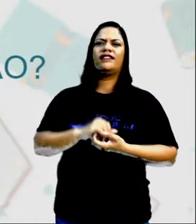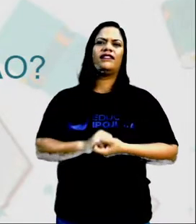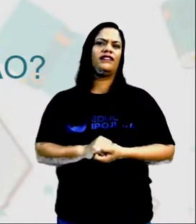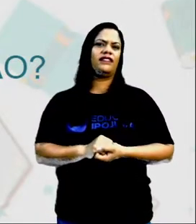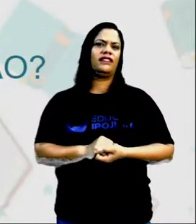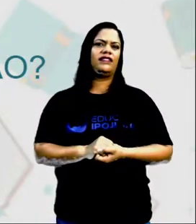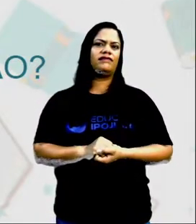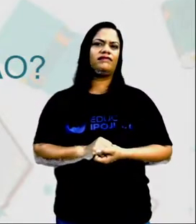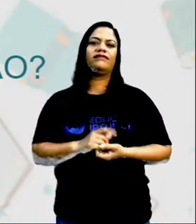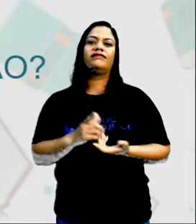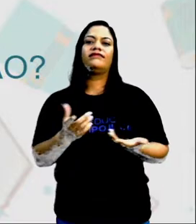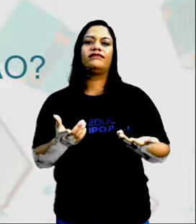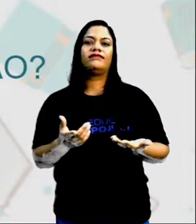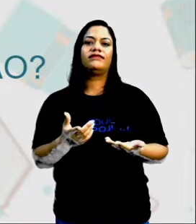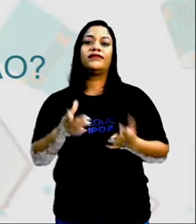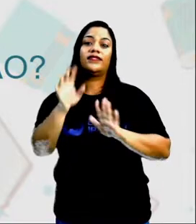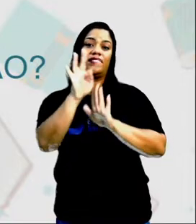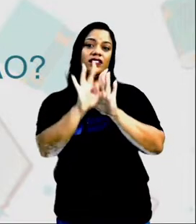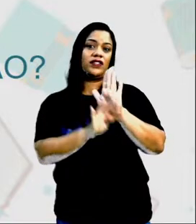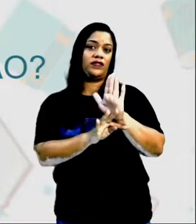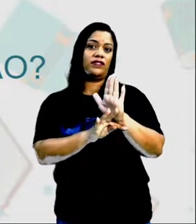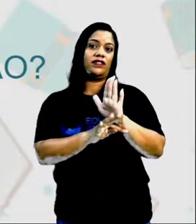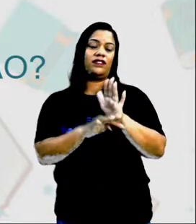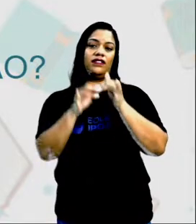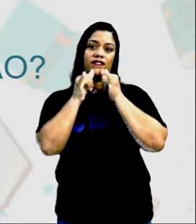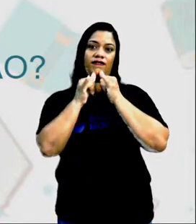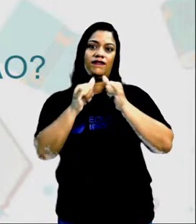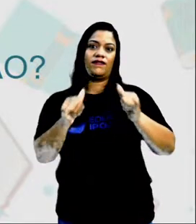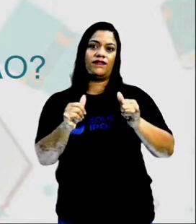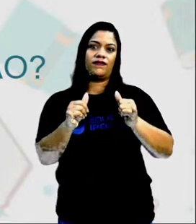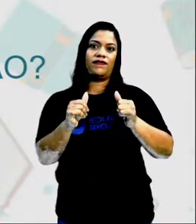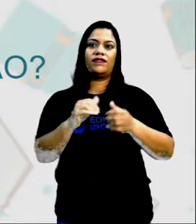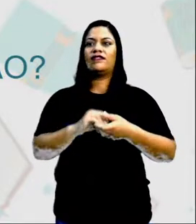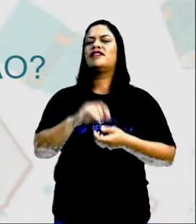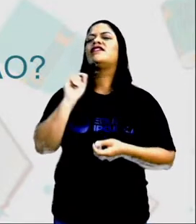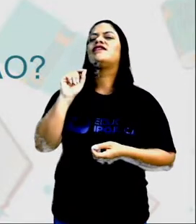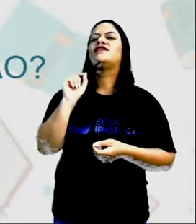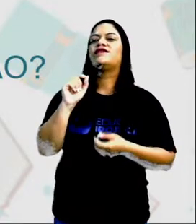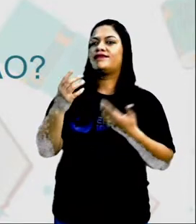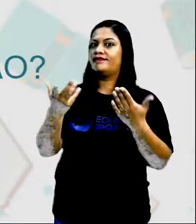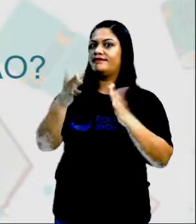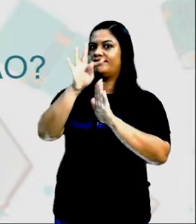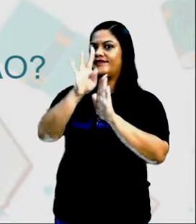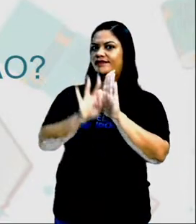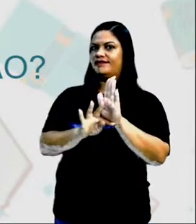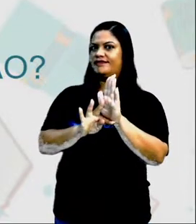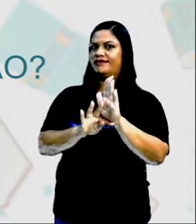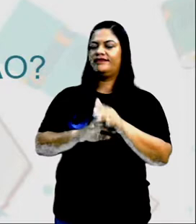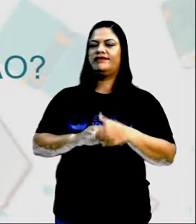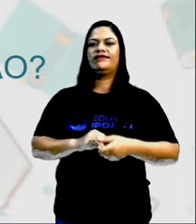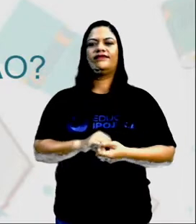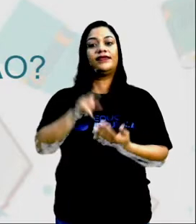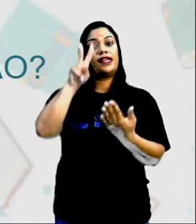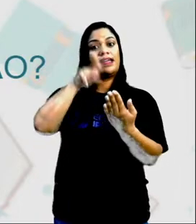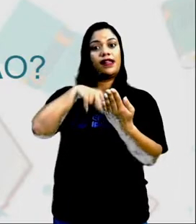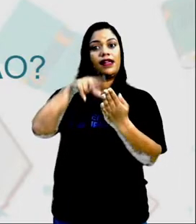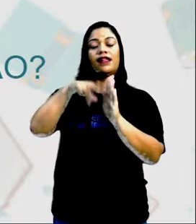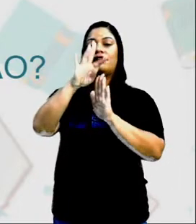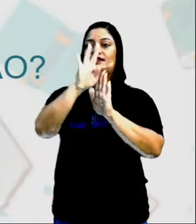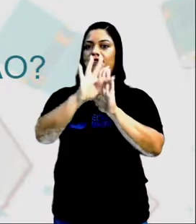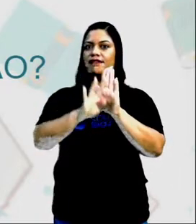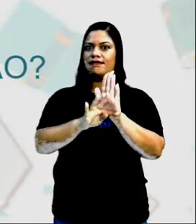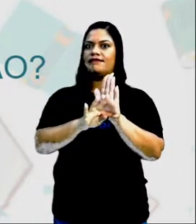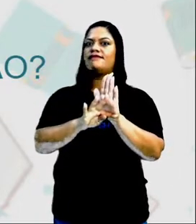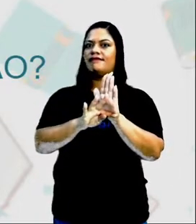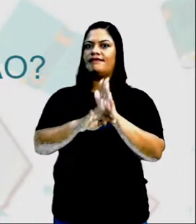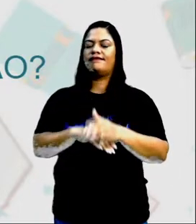traz É um texto informativo É uma crônica Aí você lê o texto E você viu